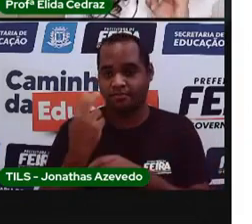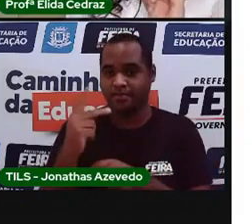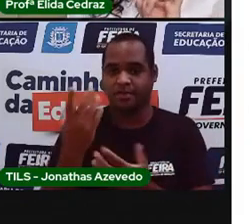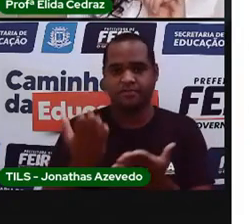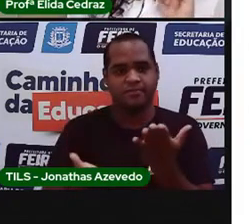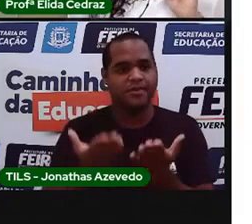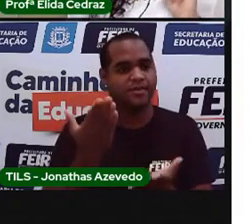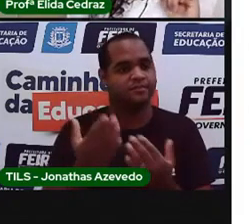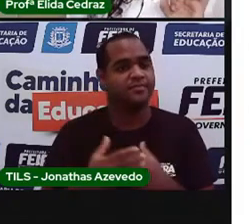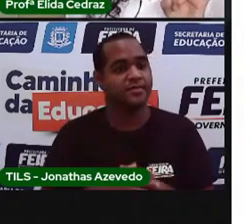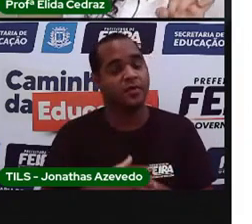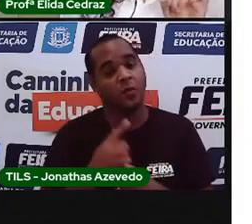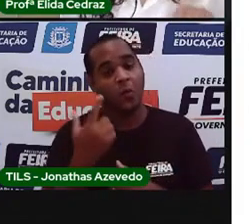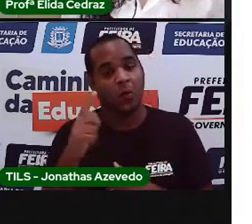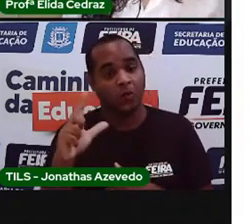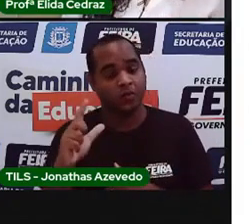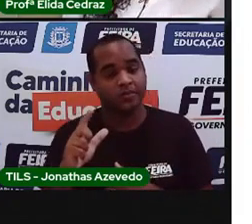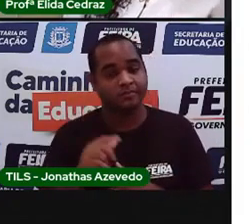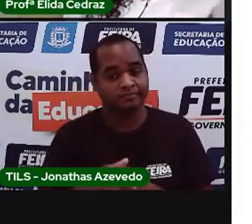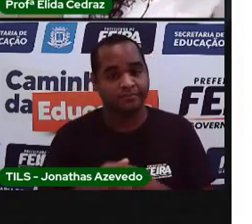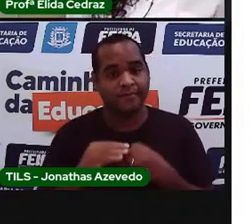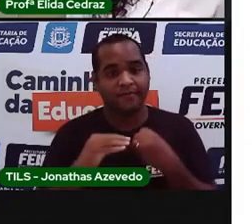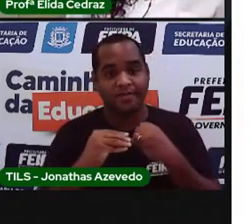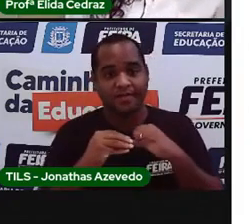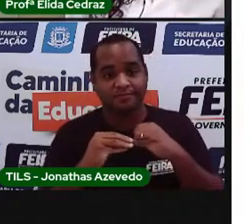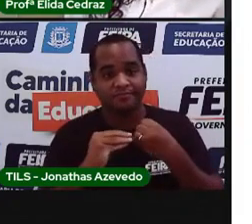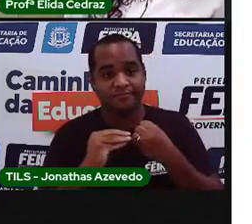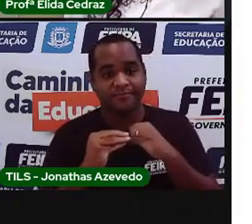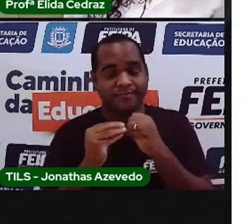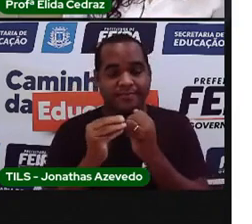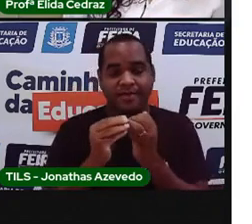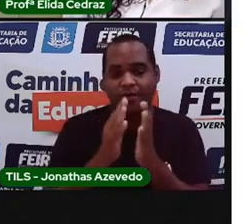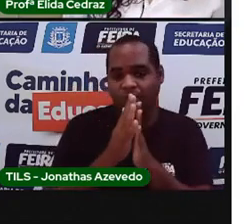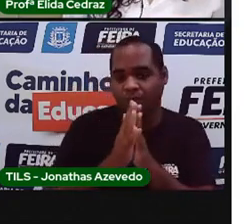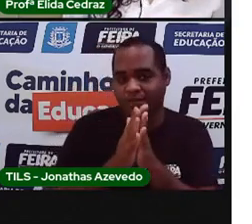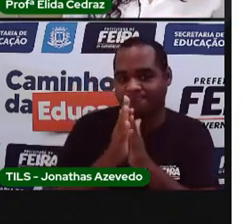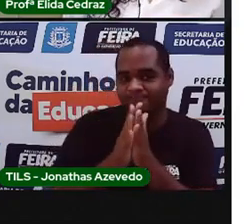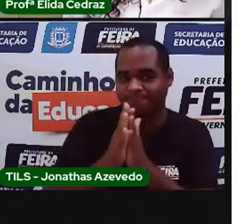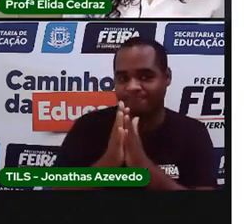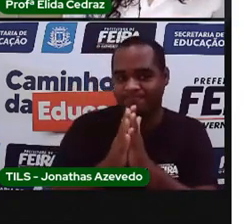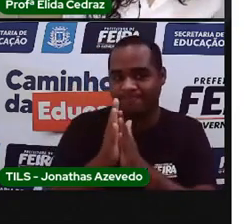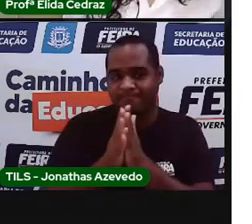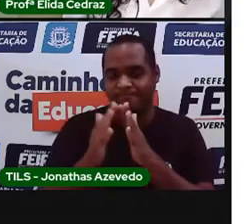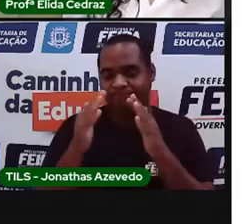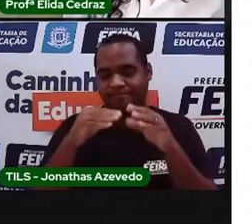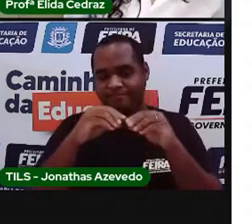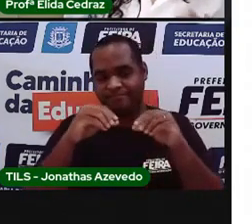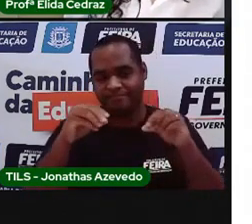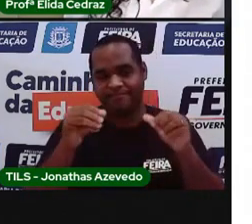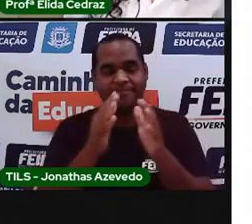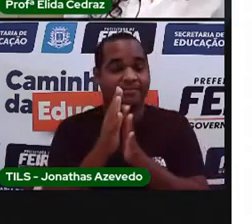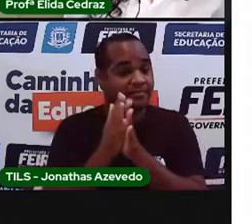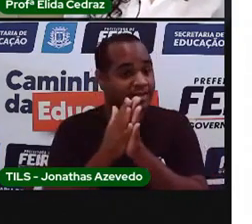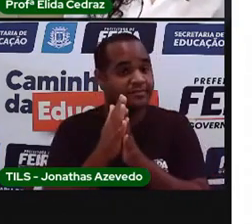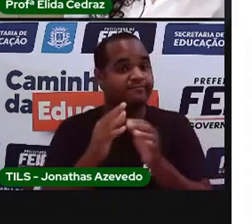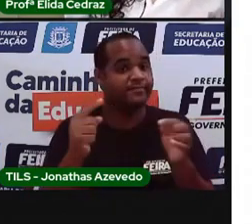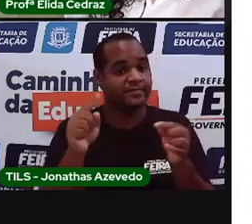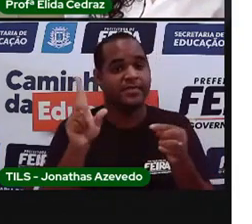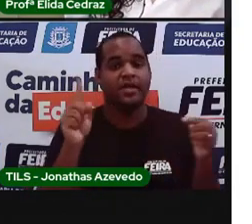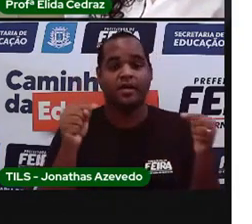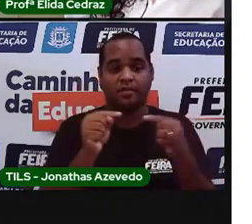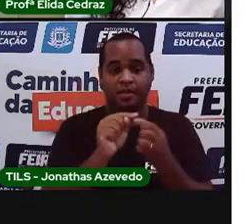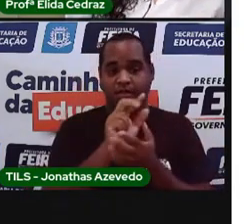O feijão, a farinha de milho, o flocão do cuscuz. Todos eles